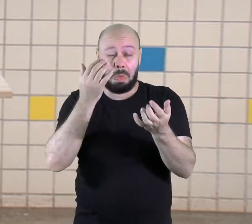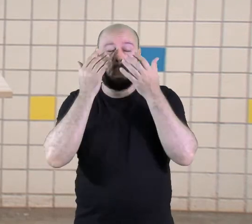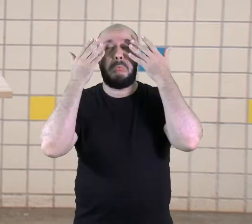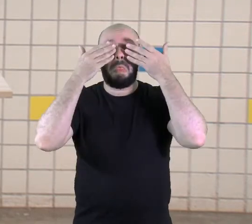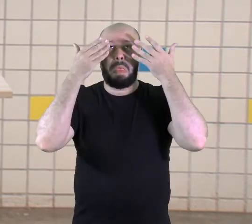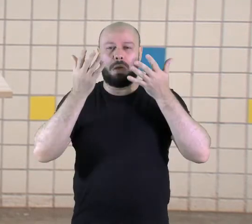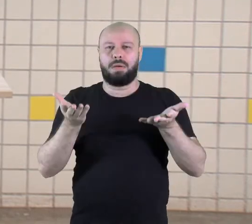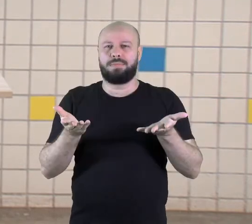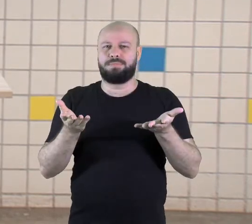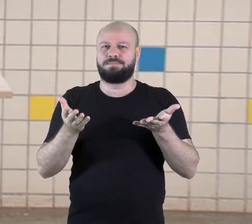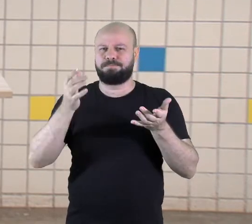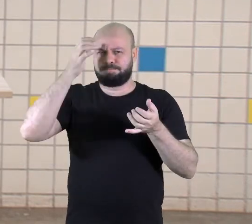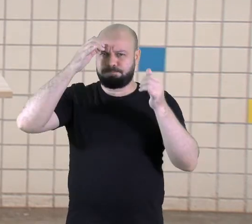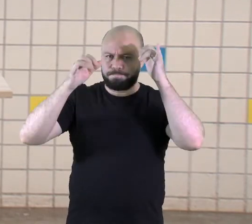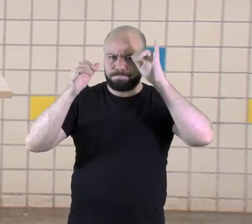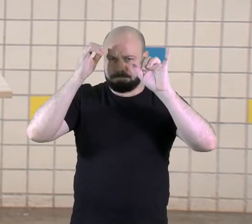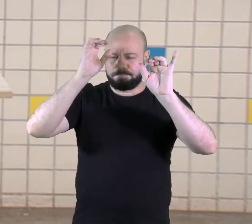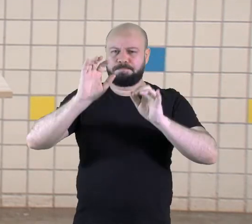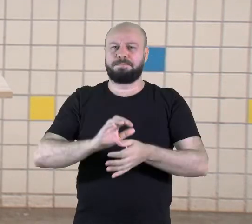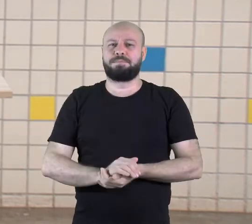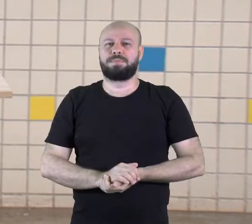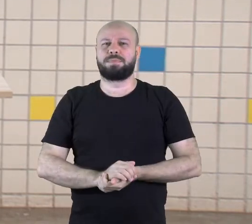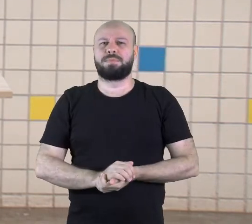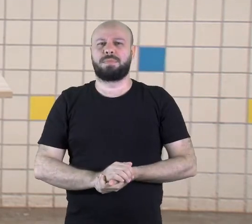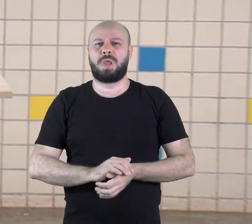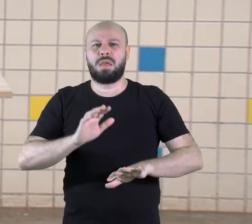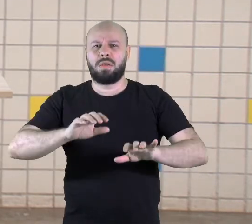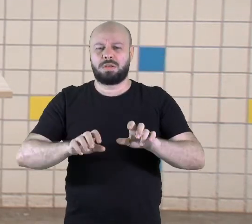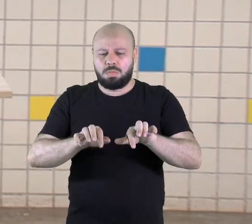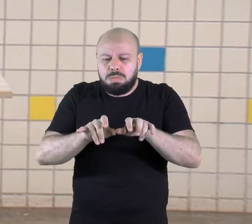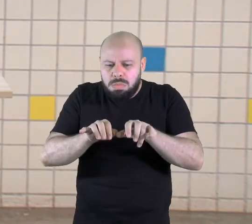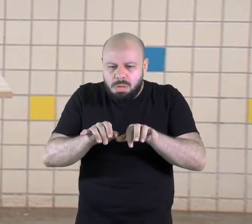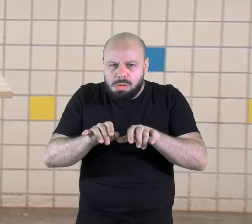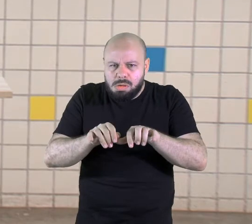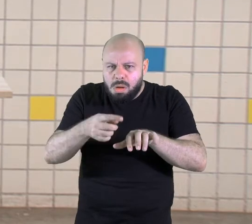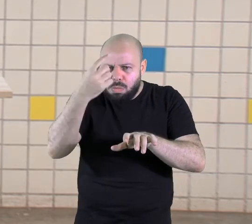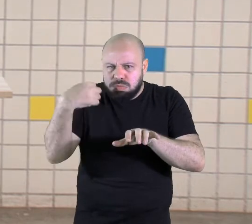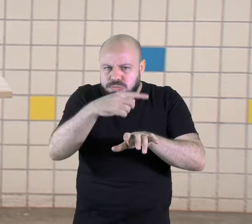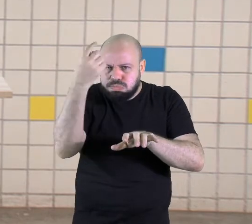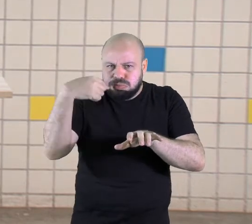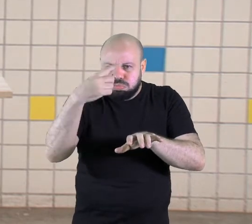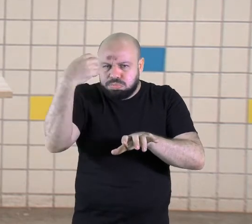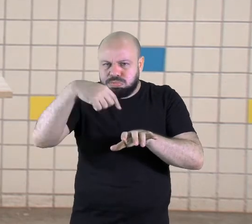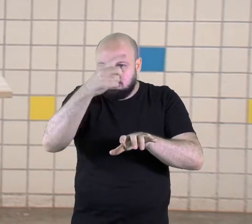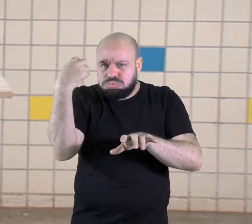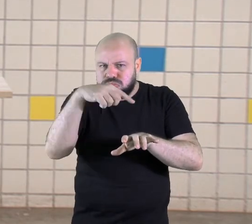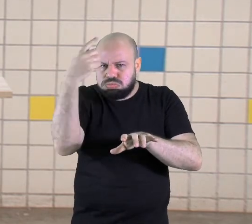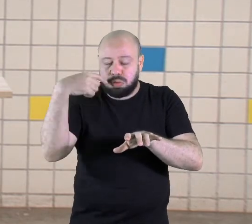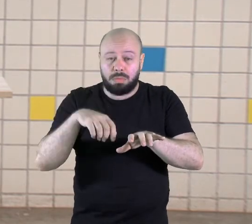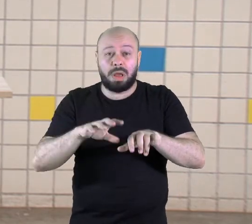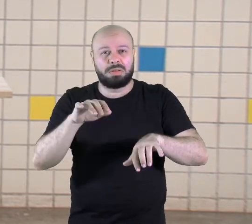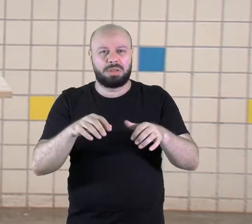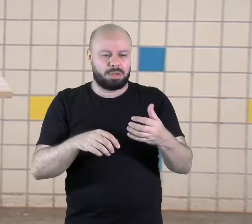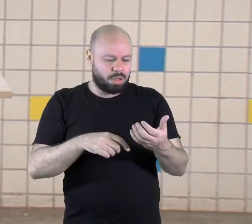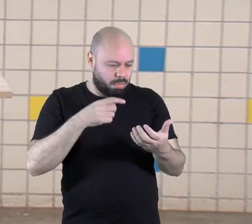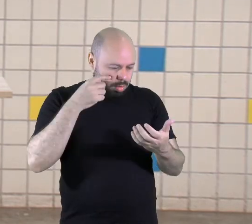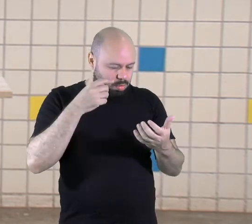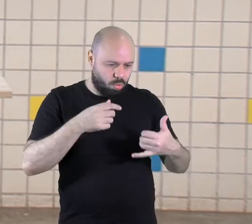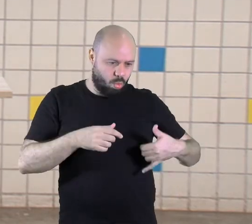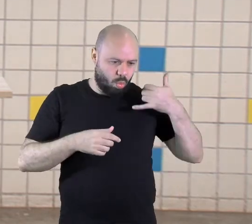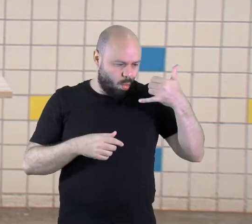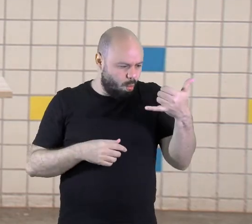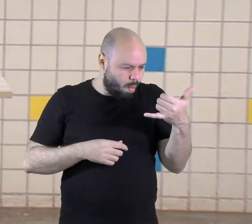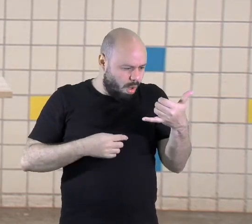suja. Evitar ficar à frente do computador, à frente do celular por muito tempo. E sempre